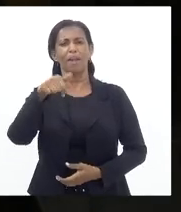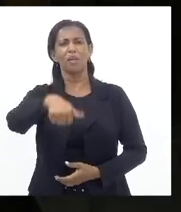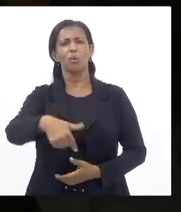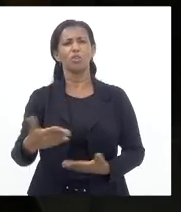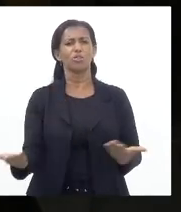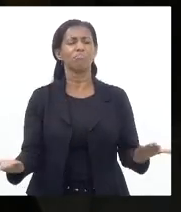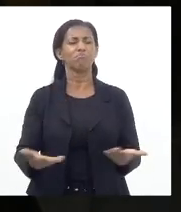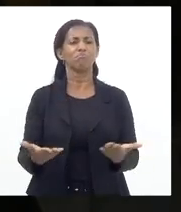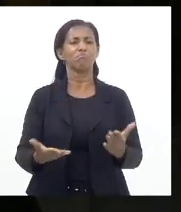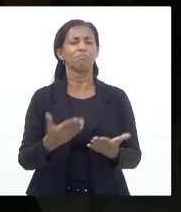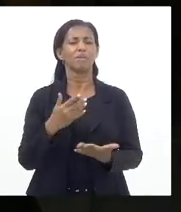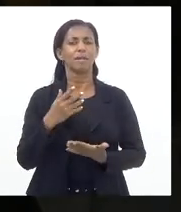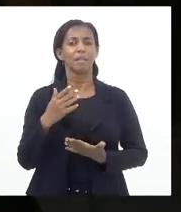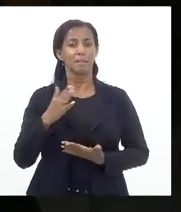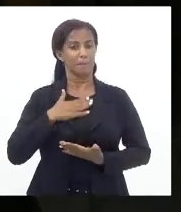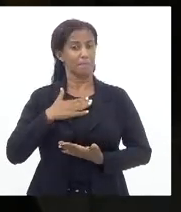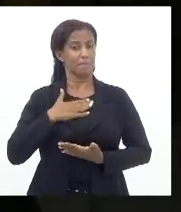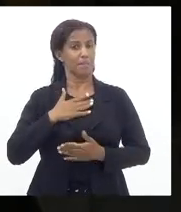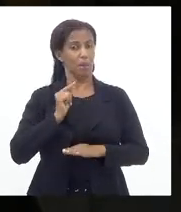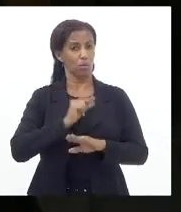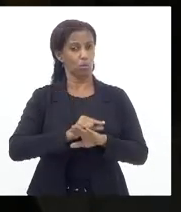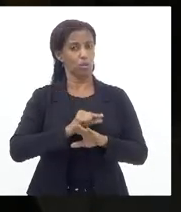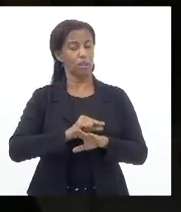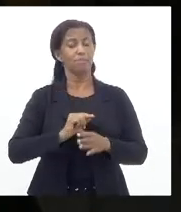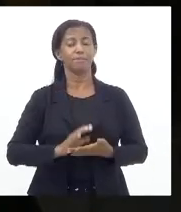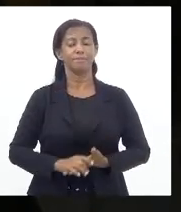Que era de minha autoria